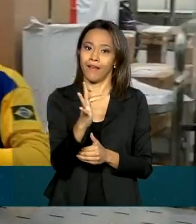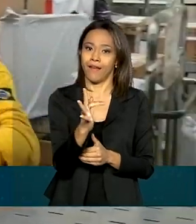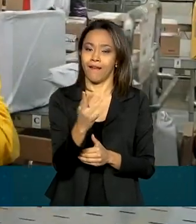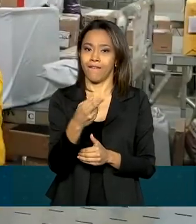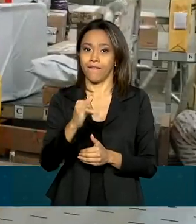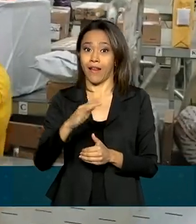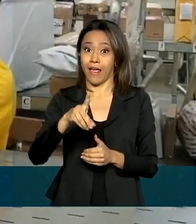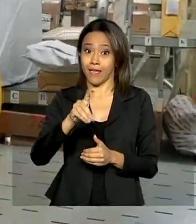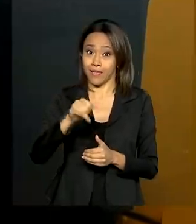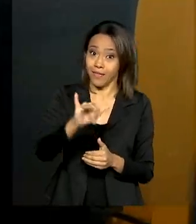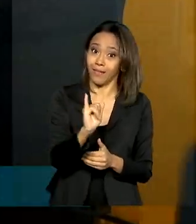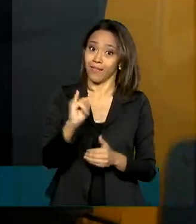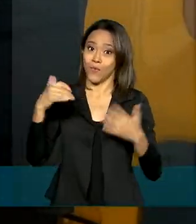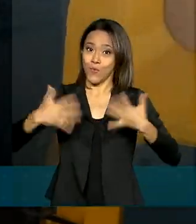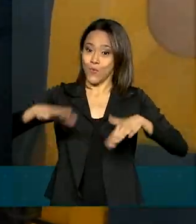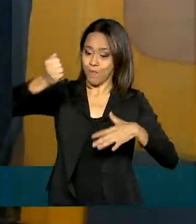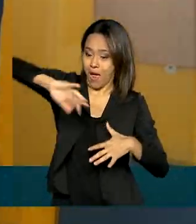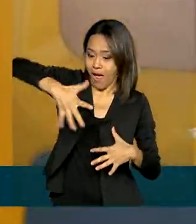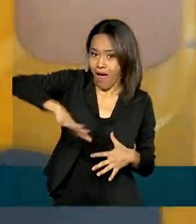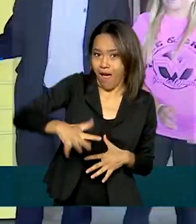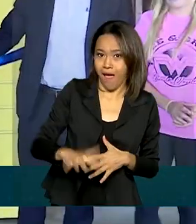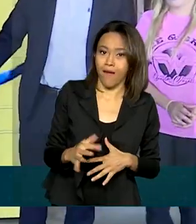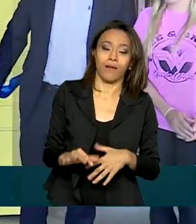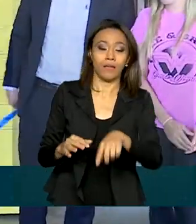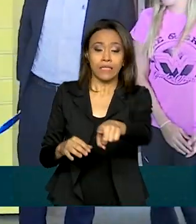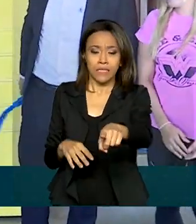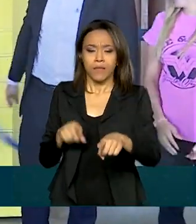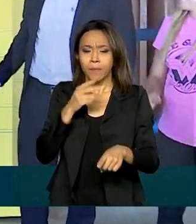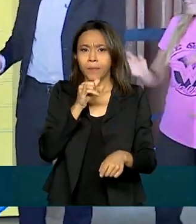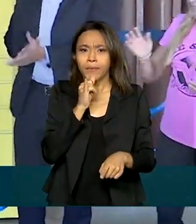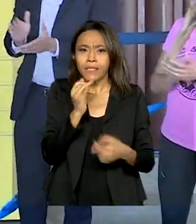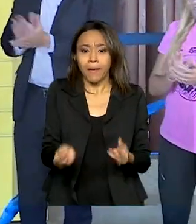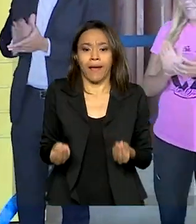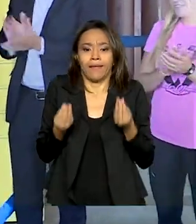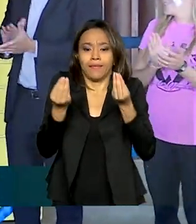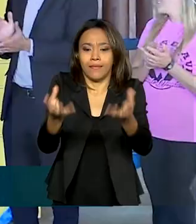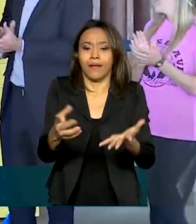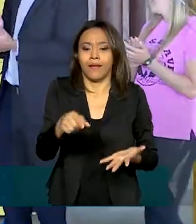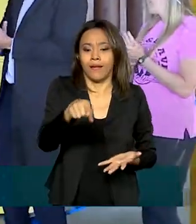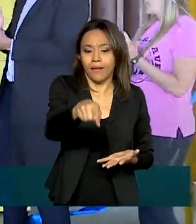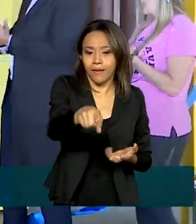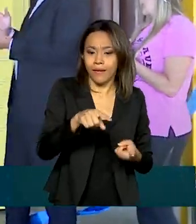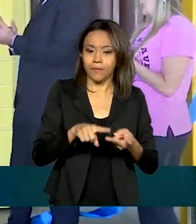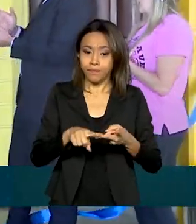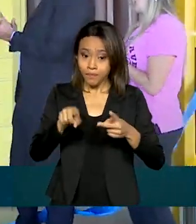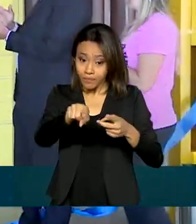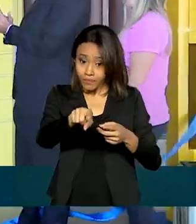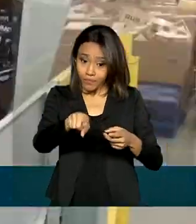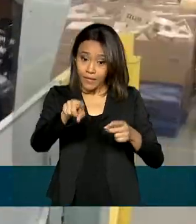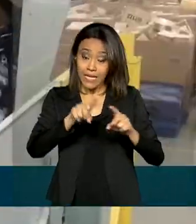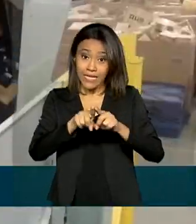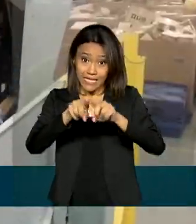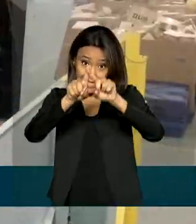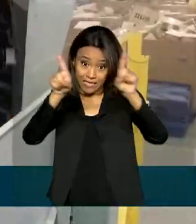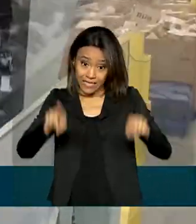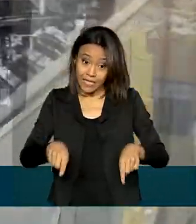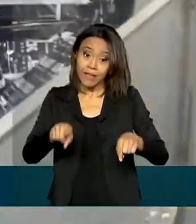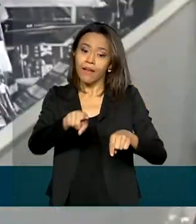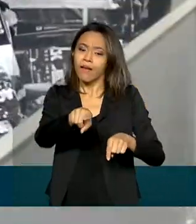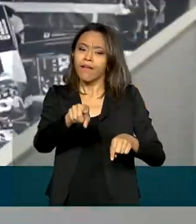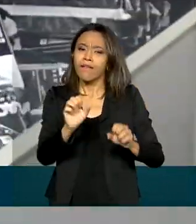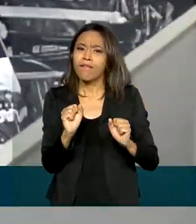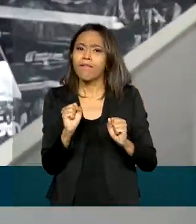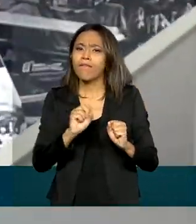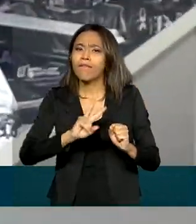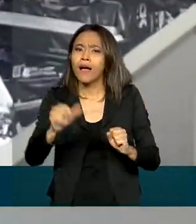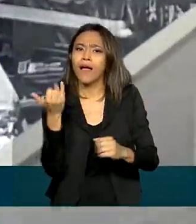criação de novas alternativas de entrega, como por exemplo, o locker, o armário inteligente, deve ajudar